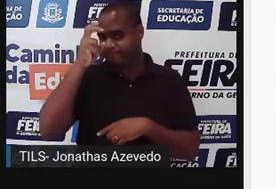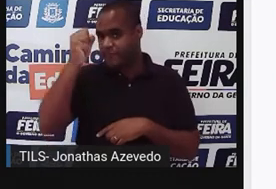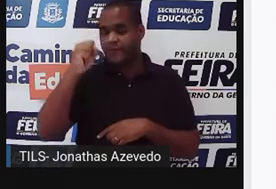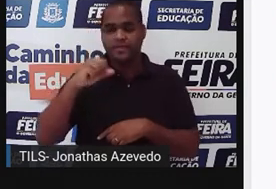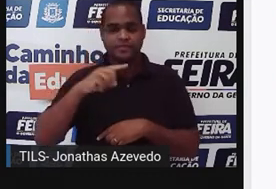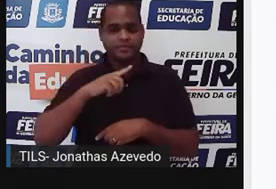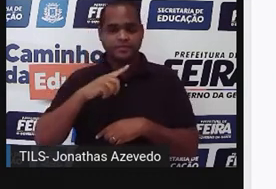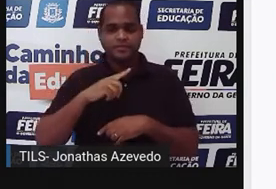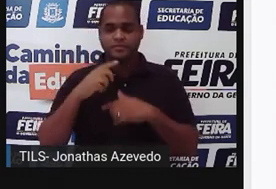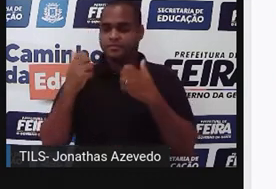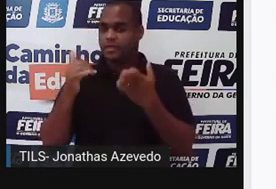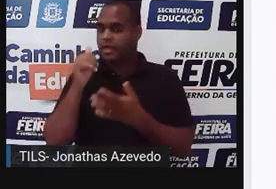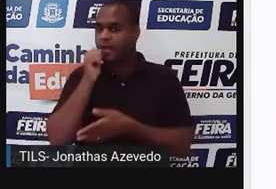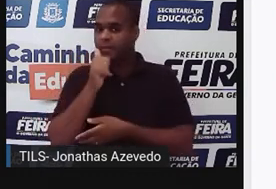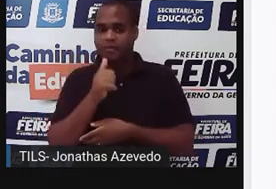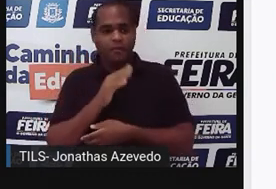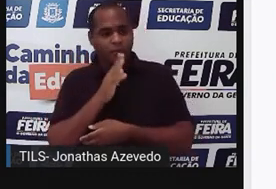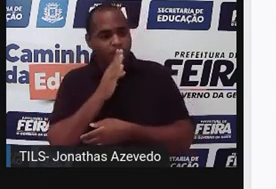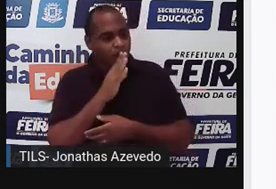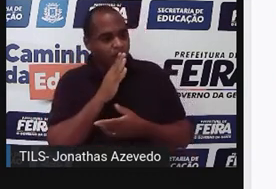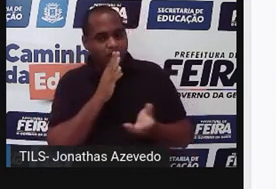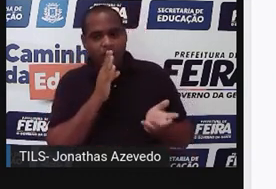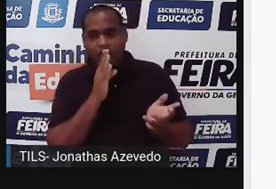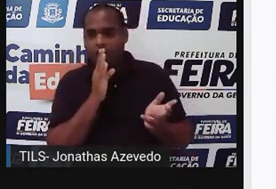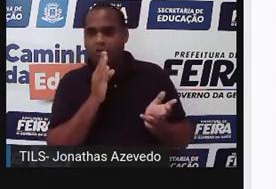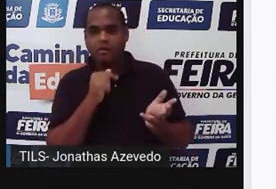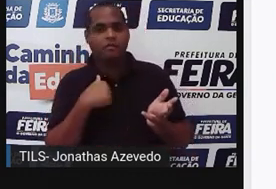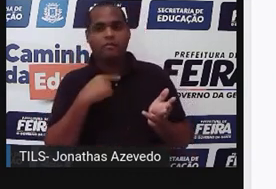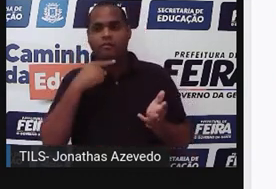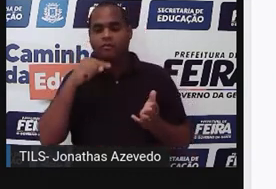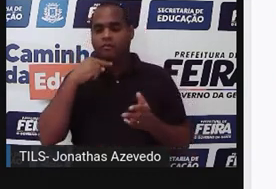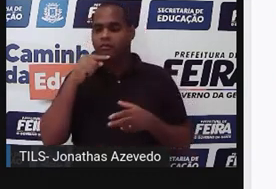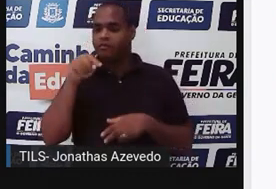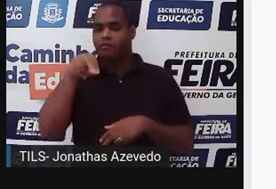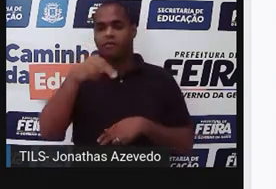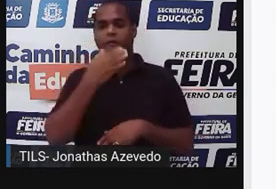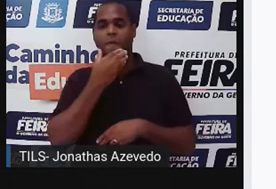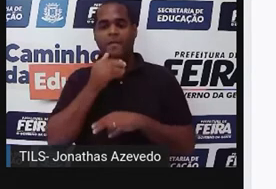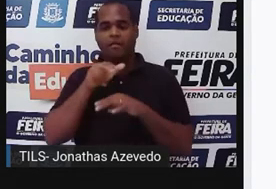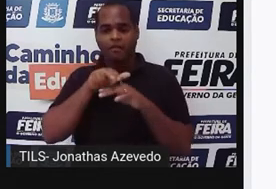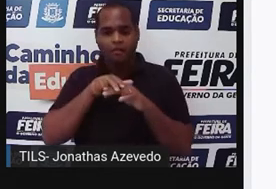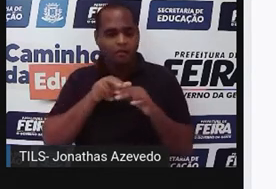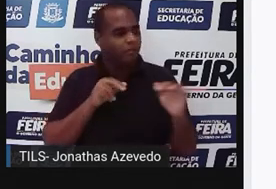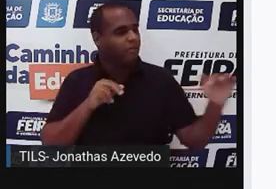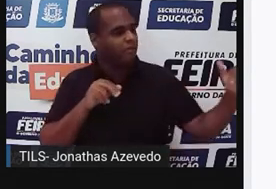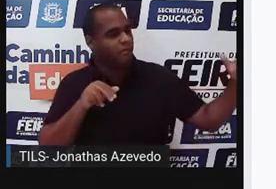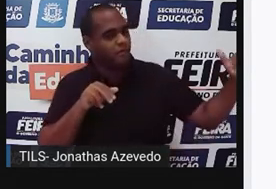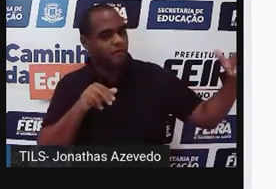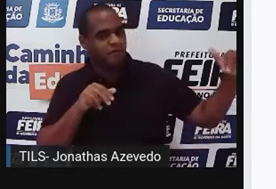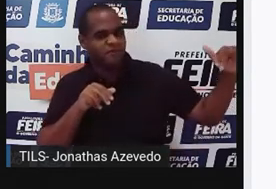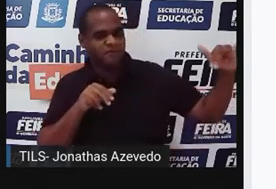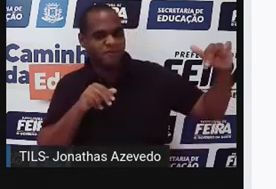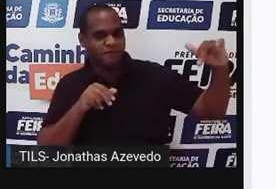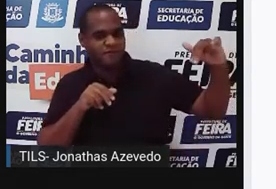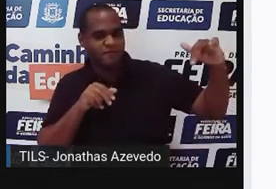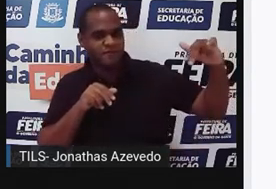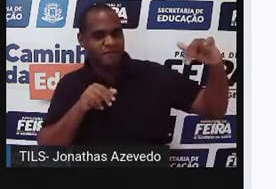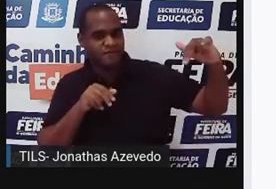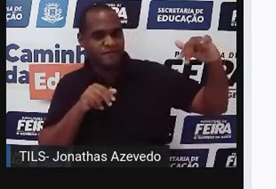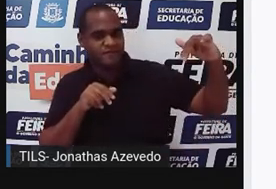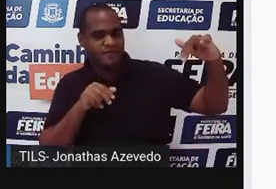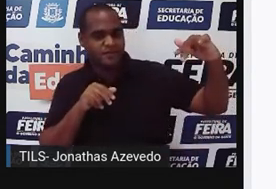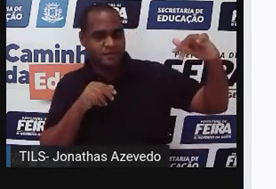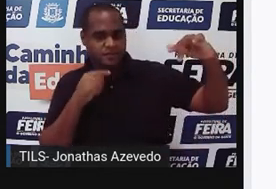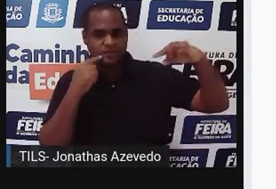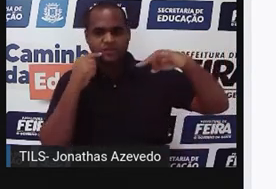da história. A mulher perdeu a fala. Ali diante dela estava o defunto que avançava, mostrando-lhe o seu